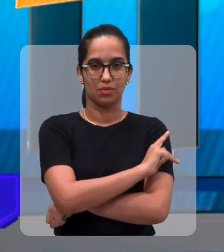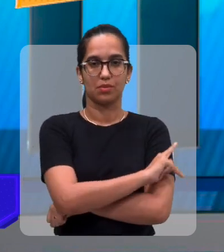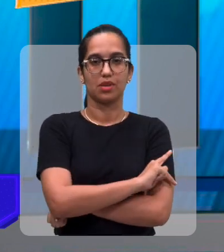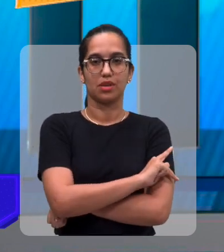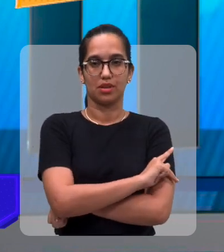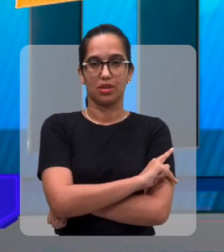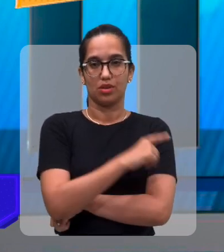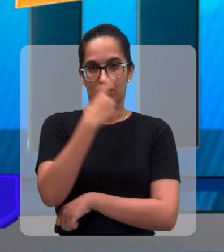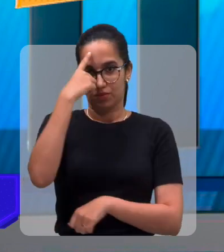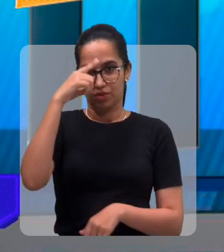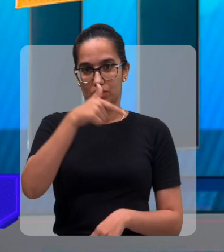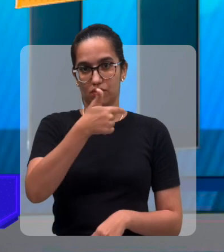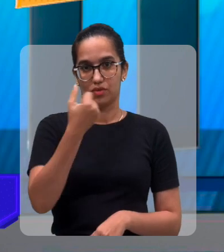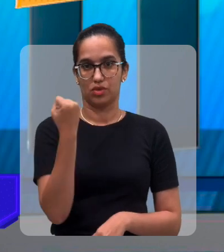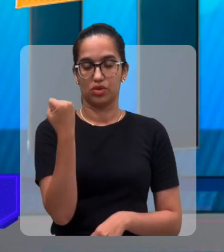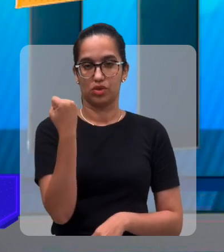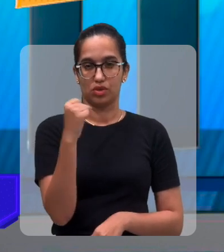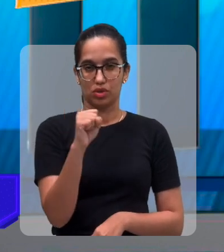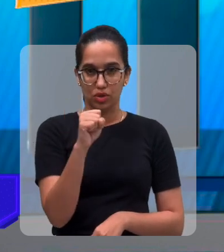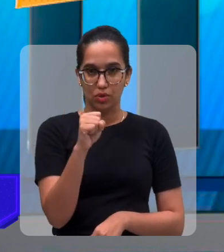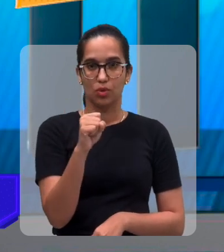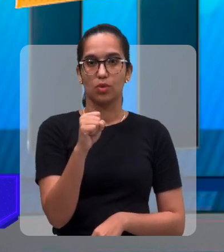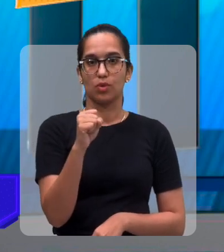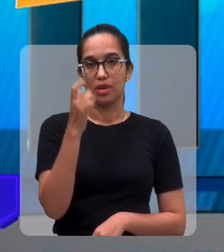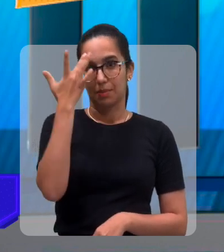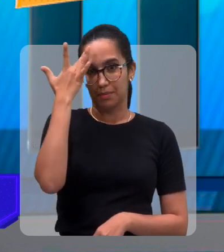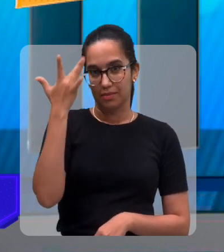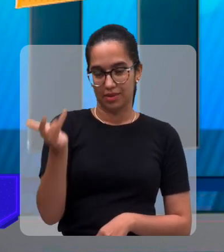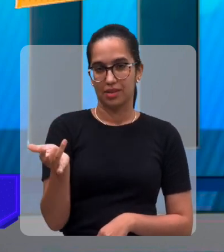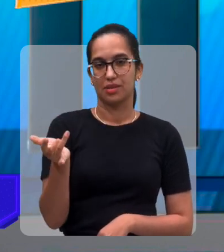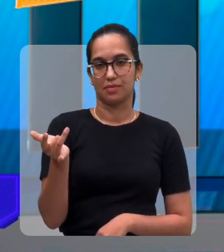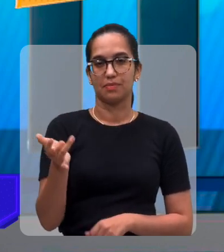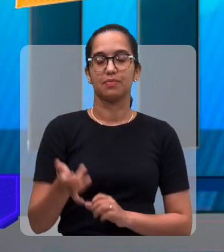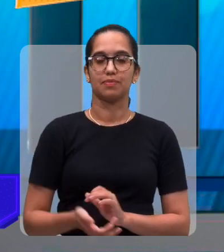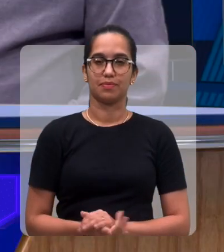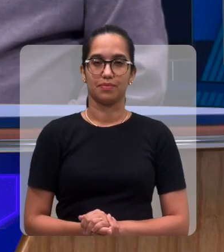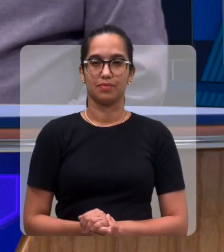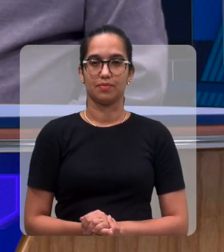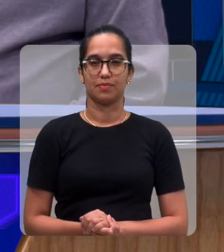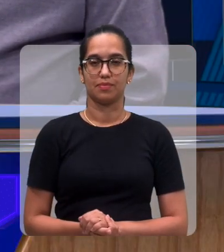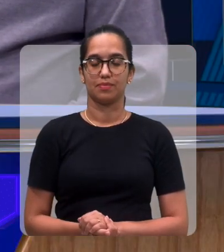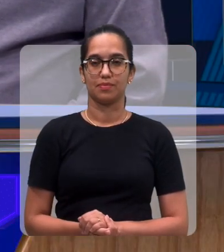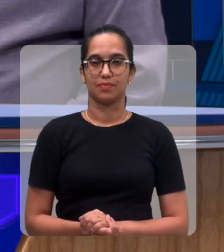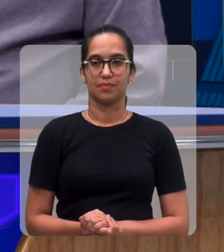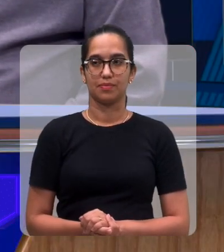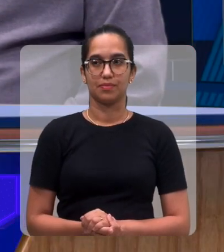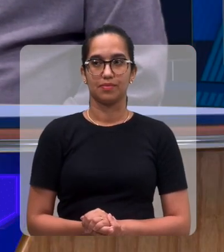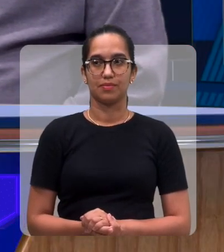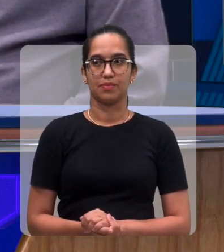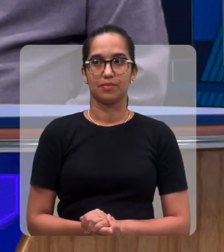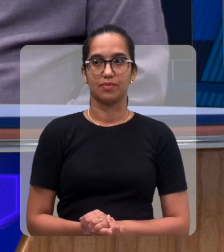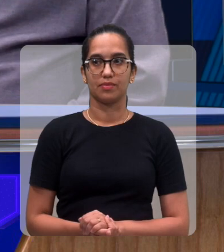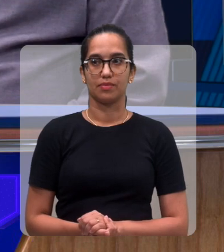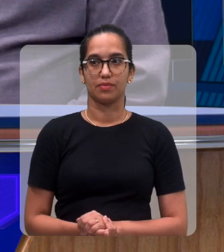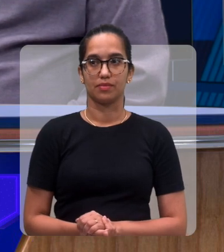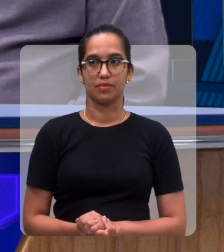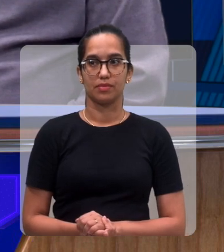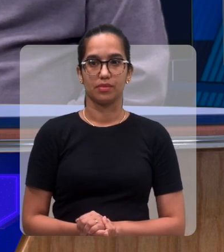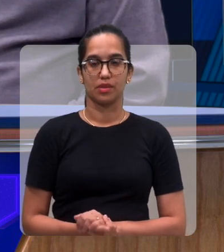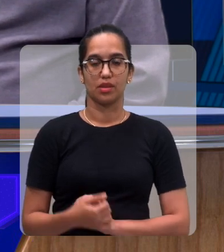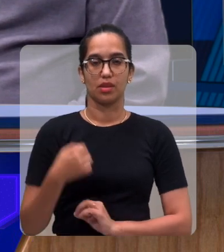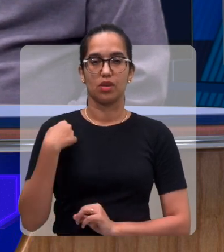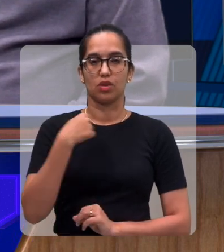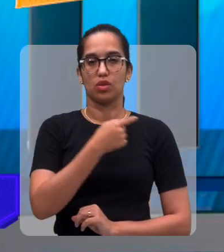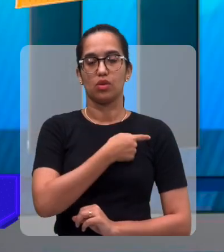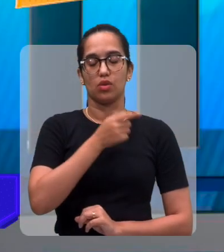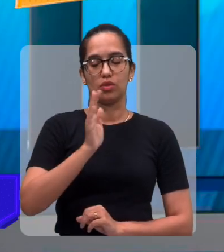exatamente no dia 28, no caso, amanhã. E a gente, ao